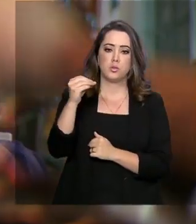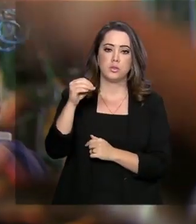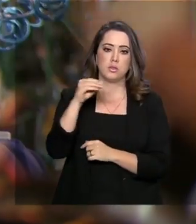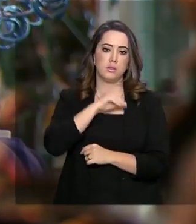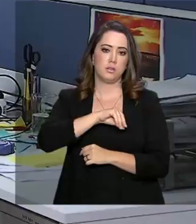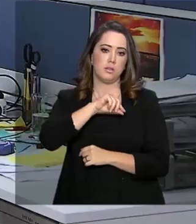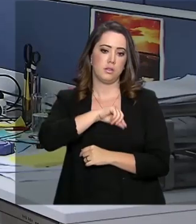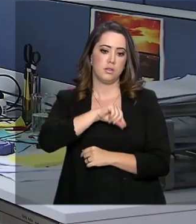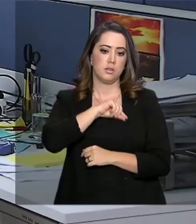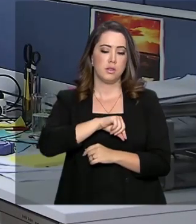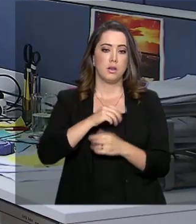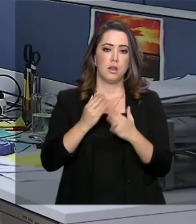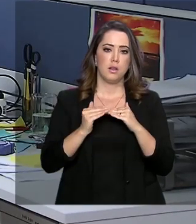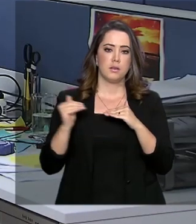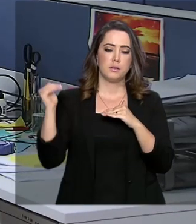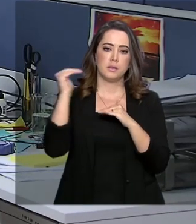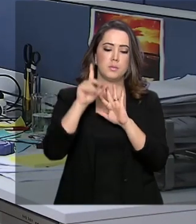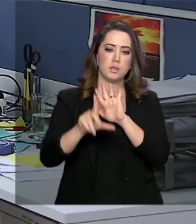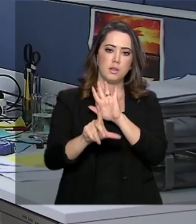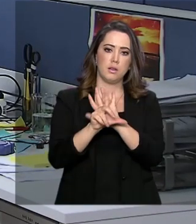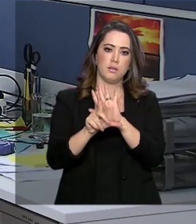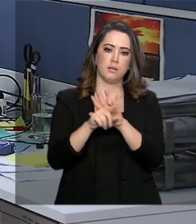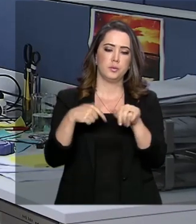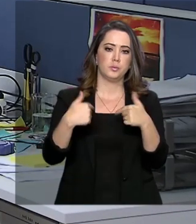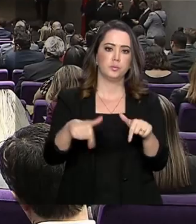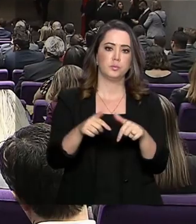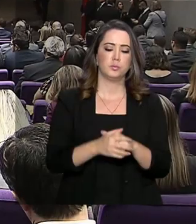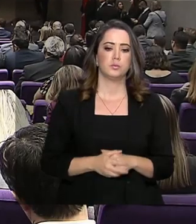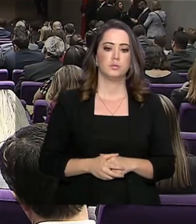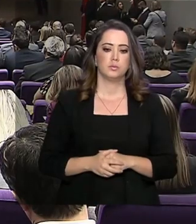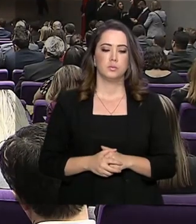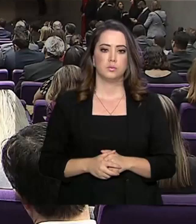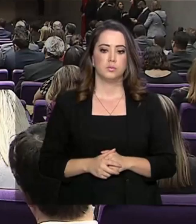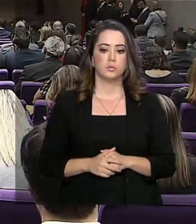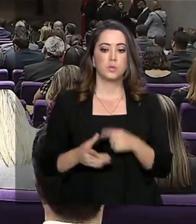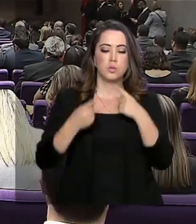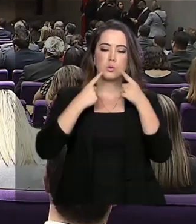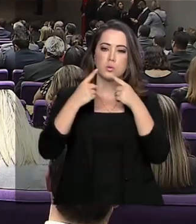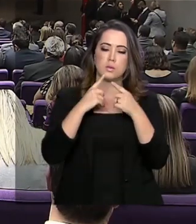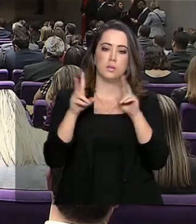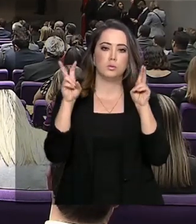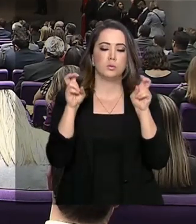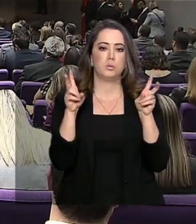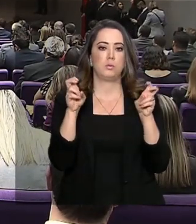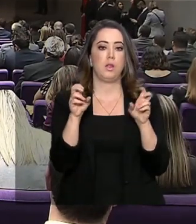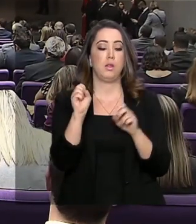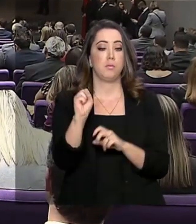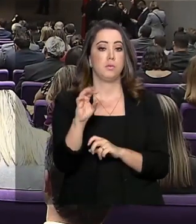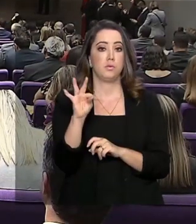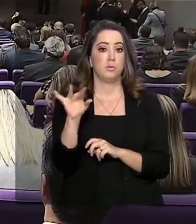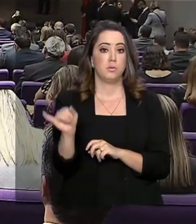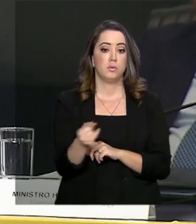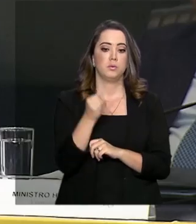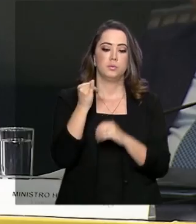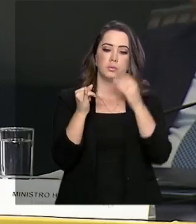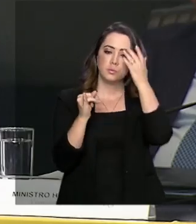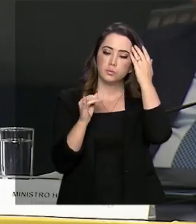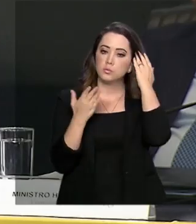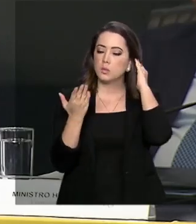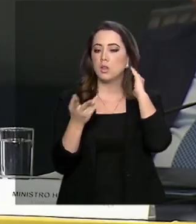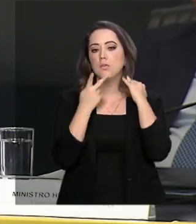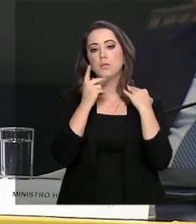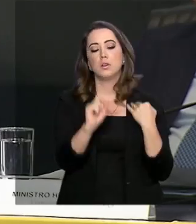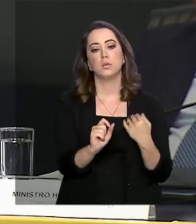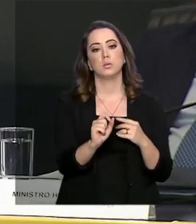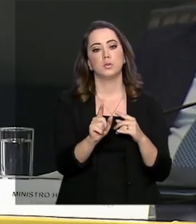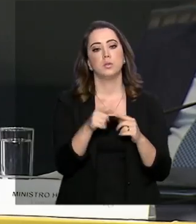se sobrepõem à legislação trabalhista. Durante debates sobre o tema no Superior Tribunal de Justiça, Guedes